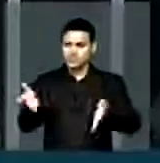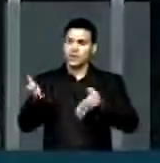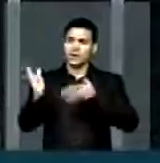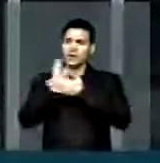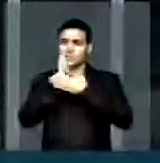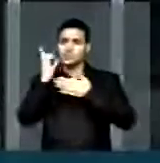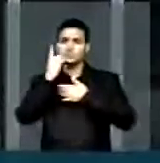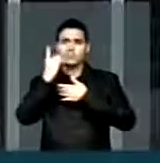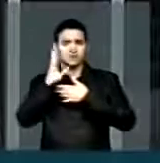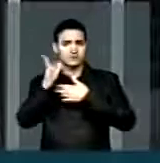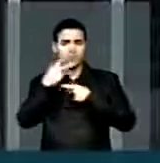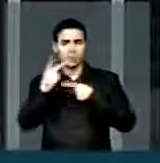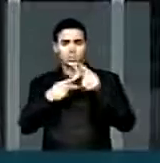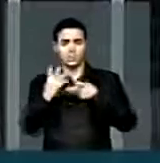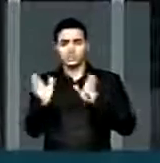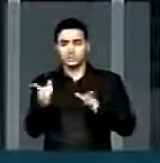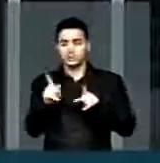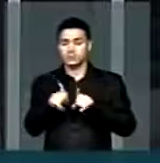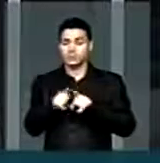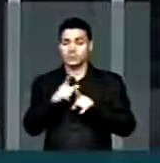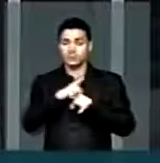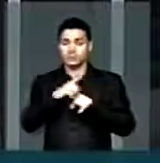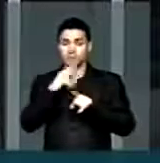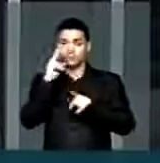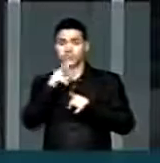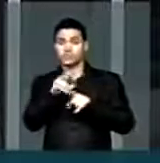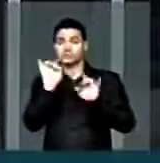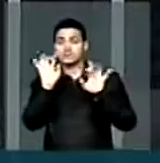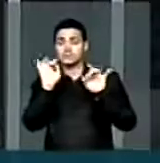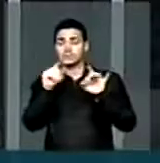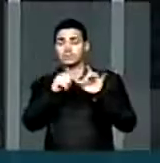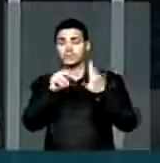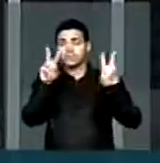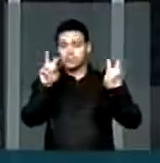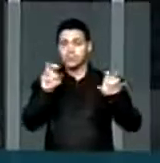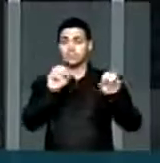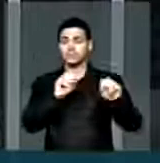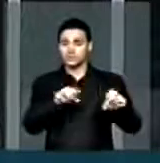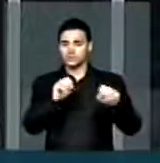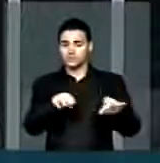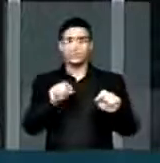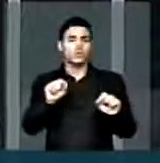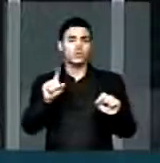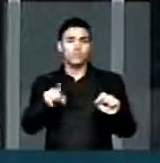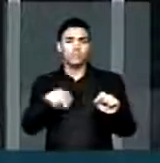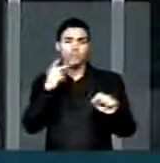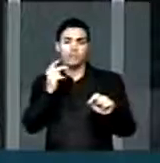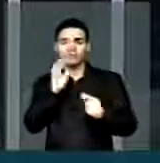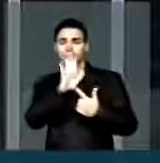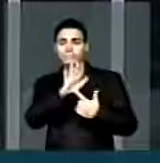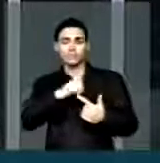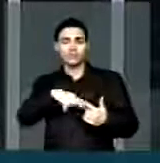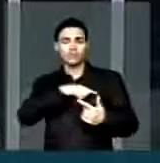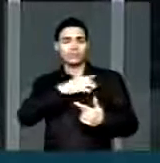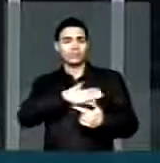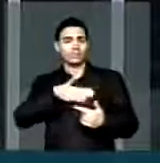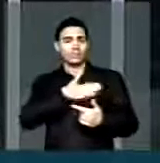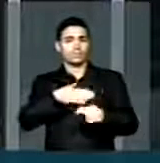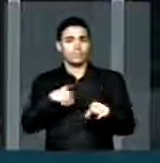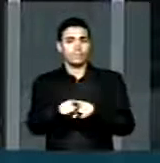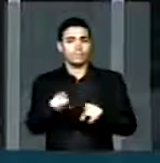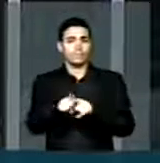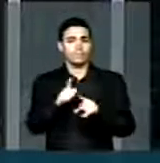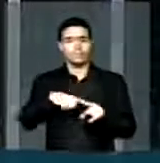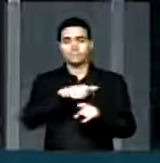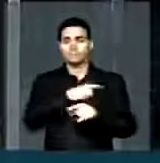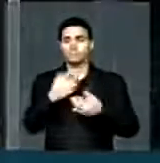alguns parlamentares que têm uma atenção especial por esse tema da educação, é para manifestar a nossa satisfação também, a nossa